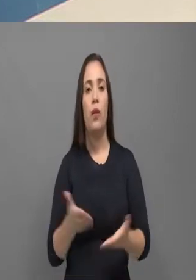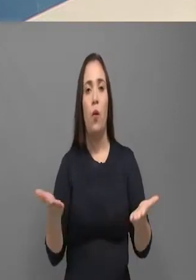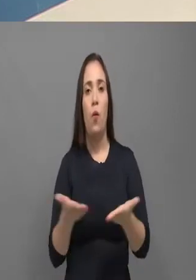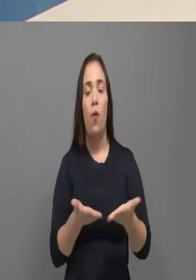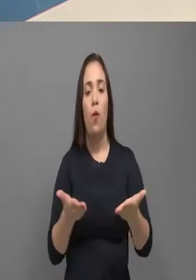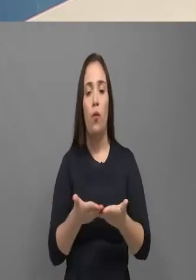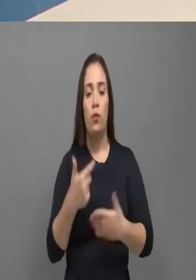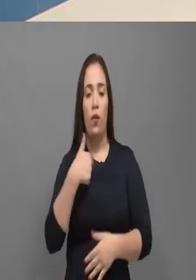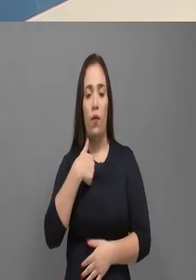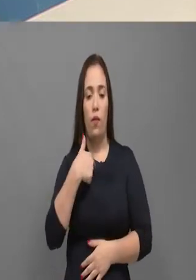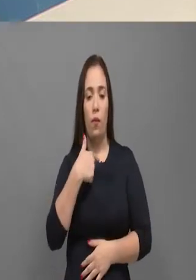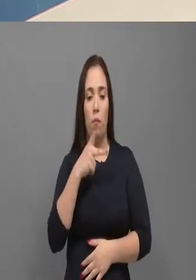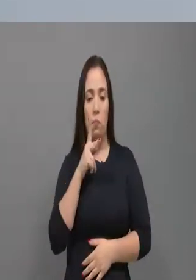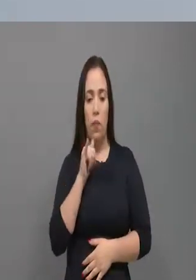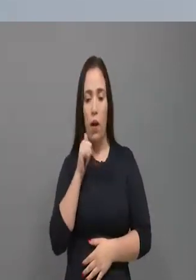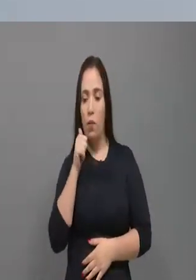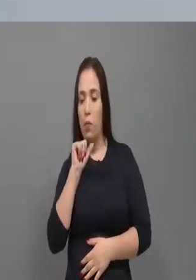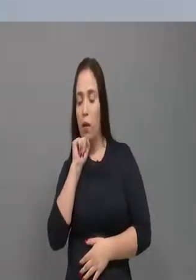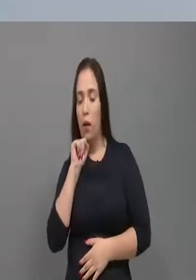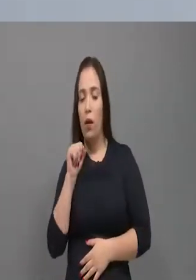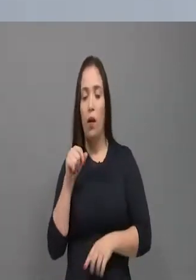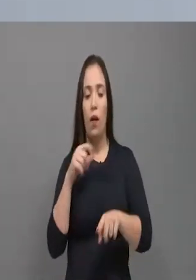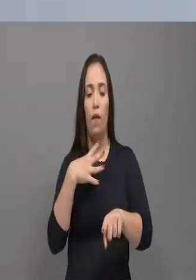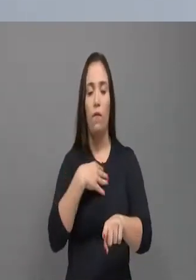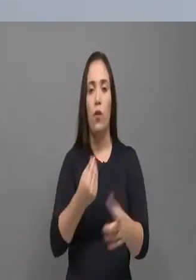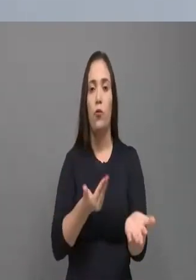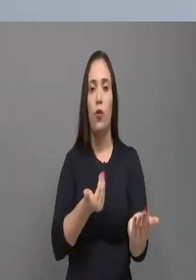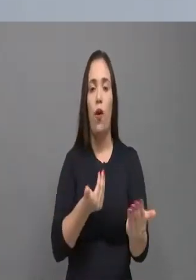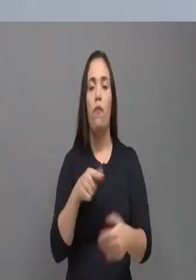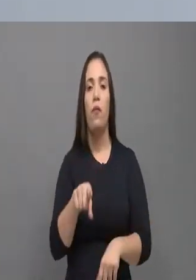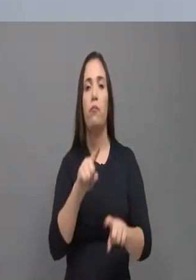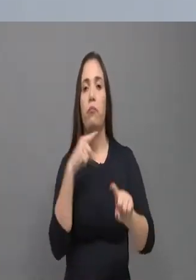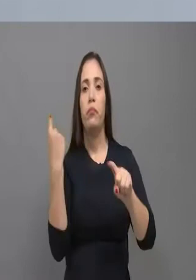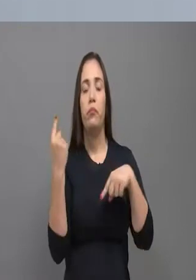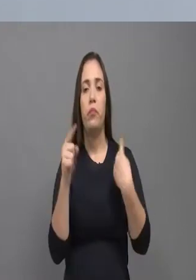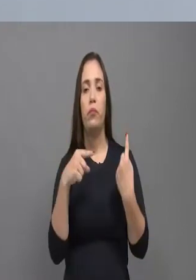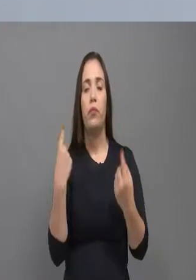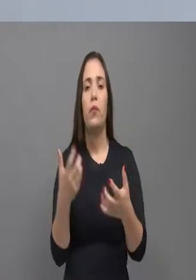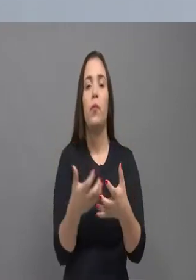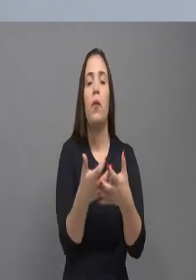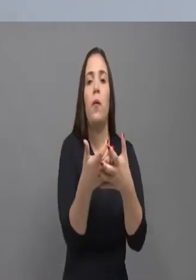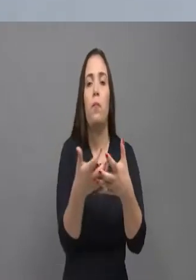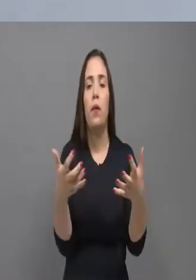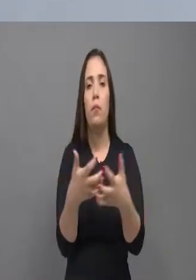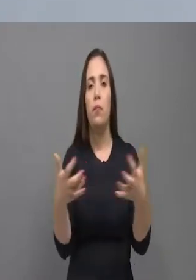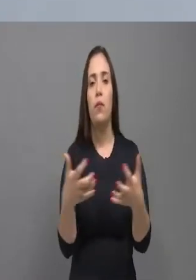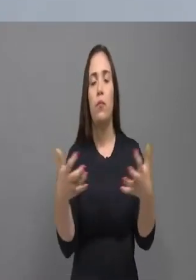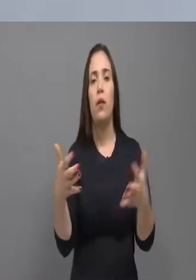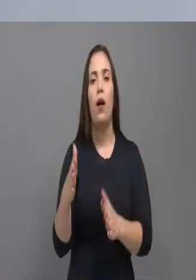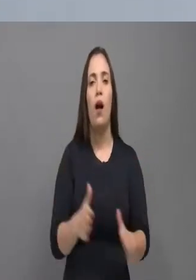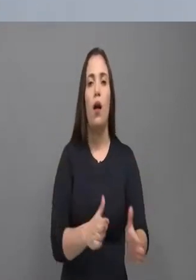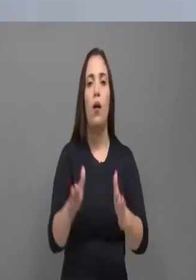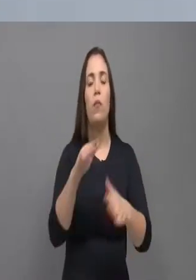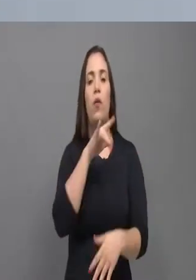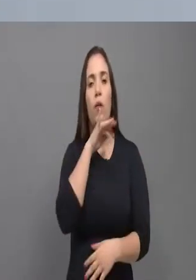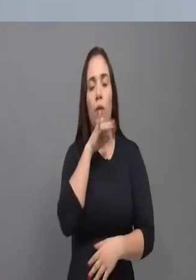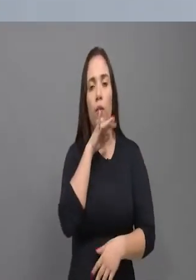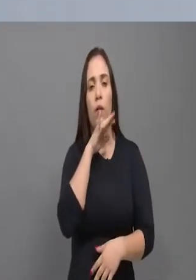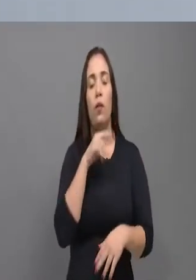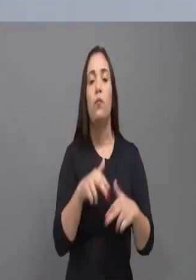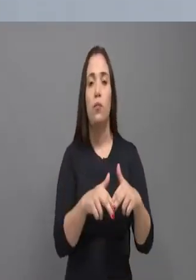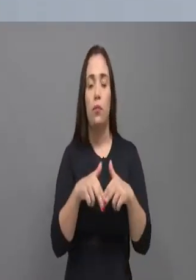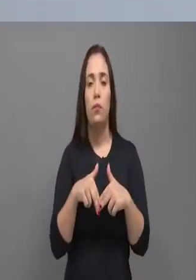o grande papel das igrejas católicas, evangélicas, não importa,